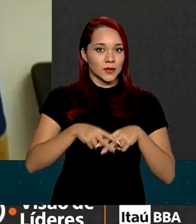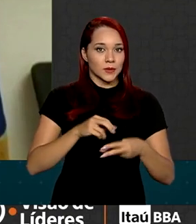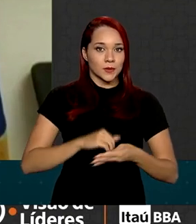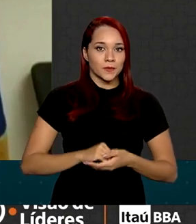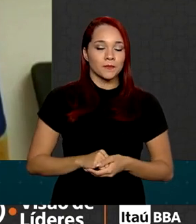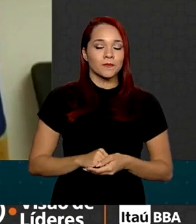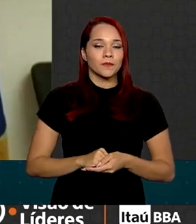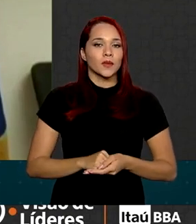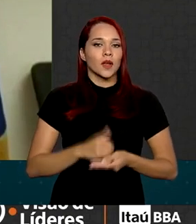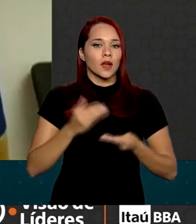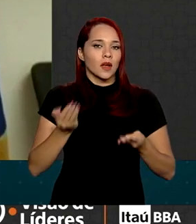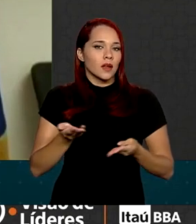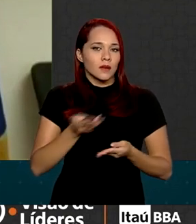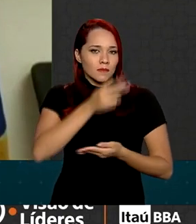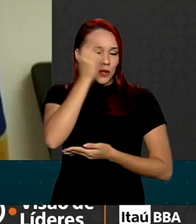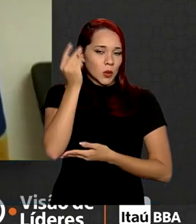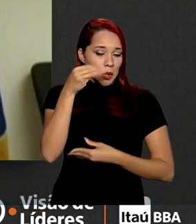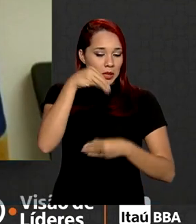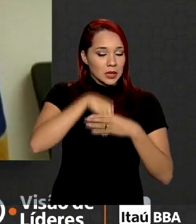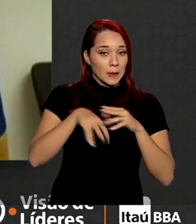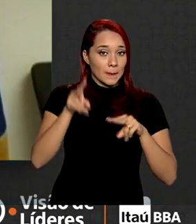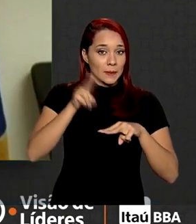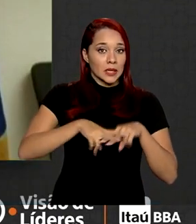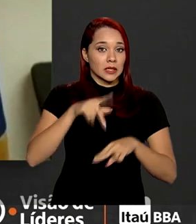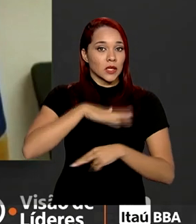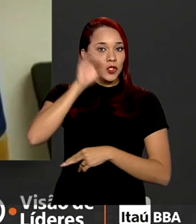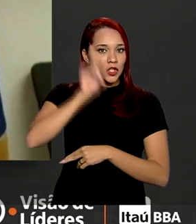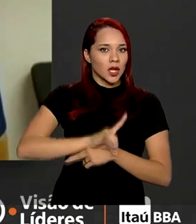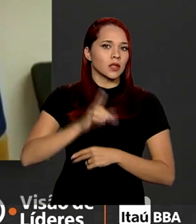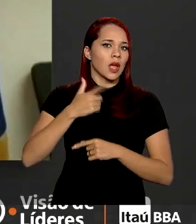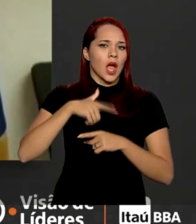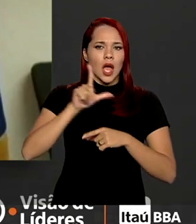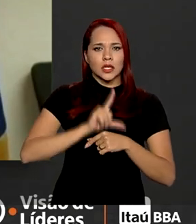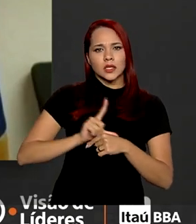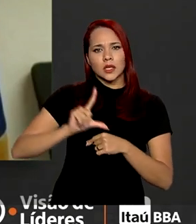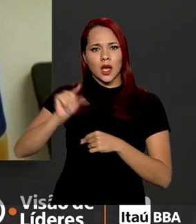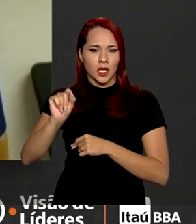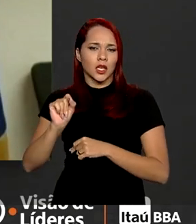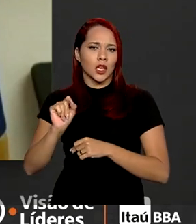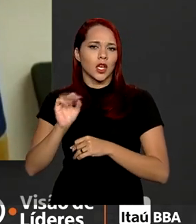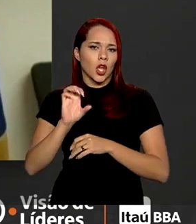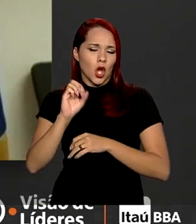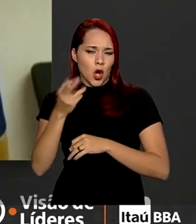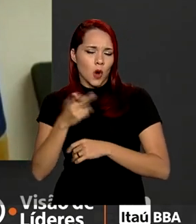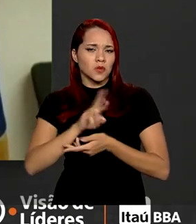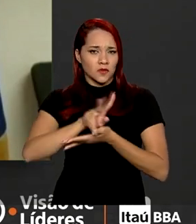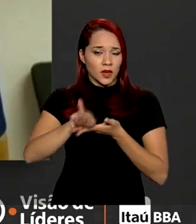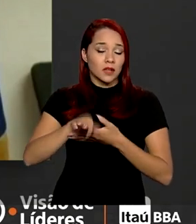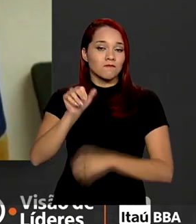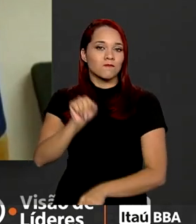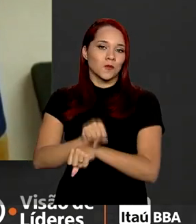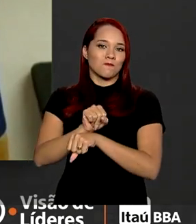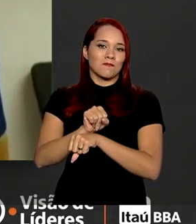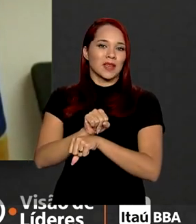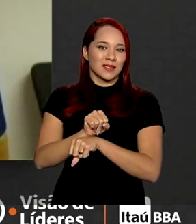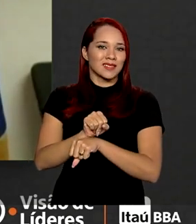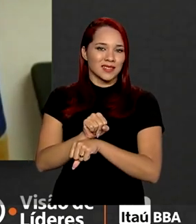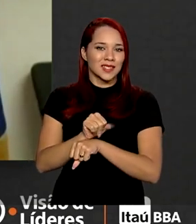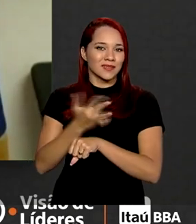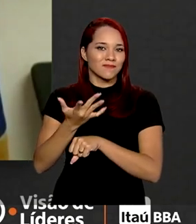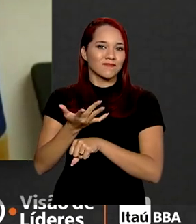Em relação aos presos que haviam direito a sair dos presídios por motivos diversos, foram suspensas, em geral,